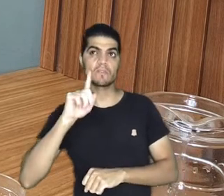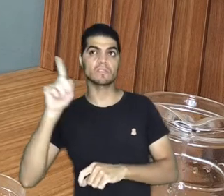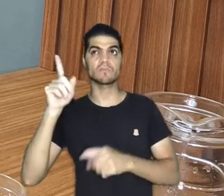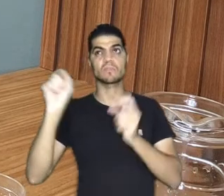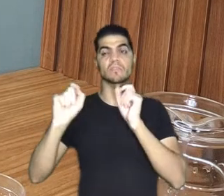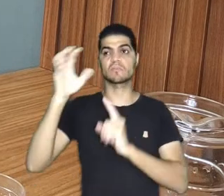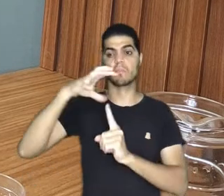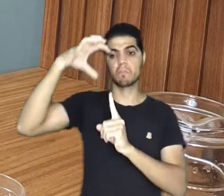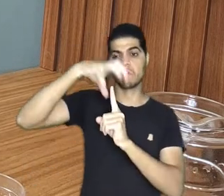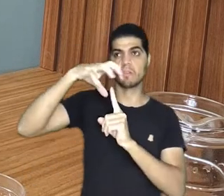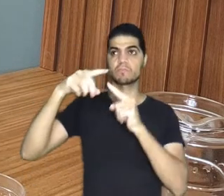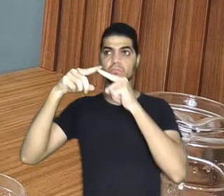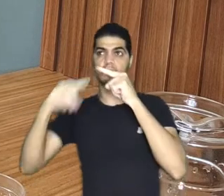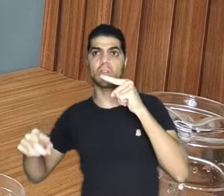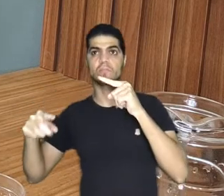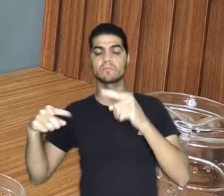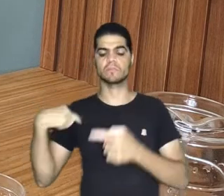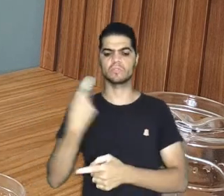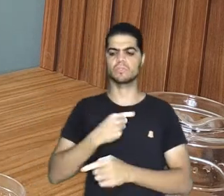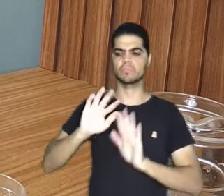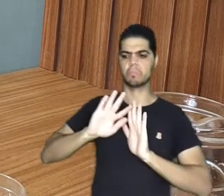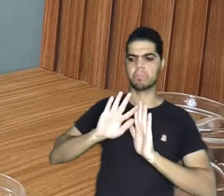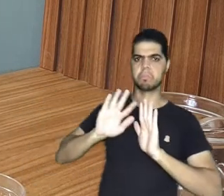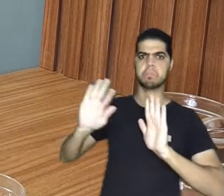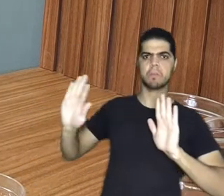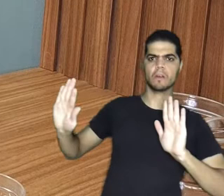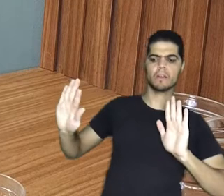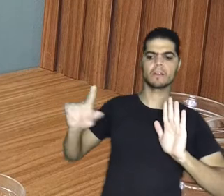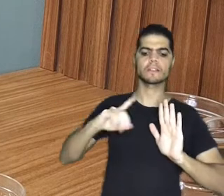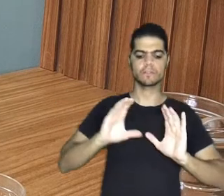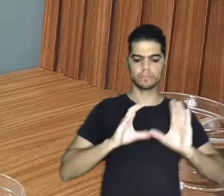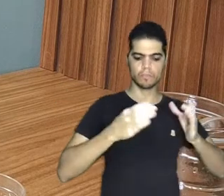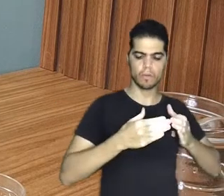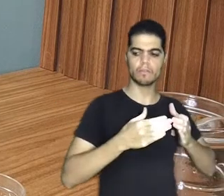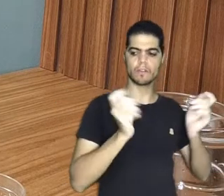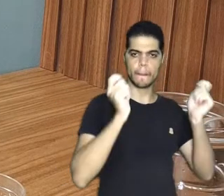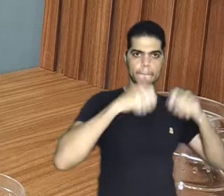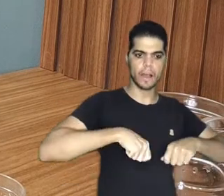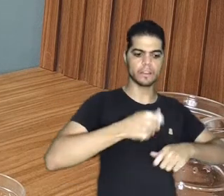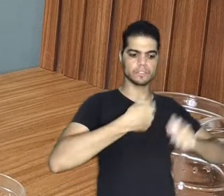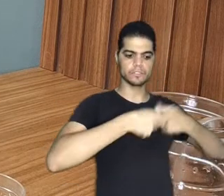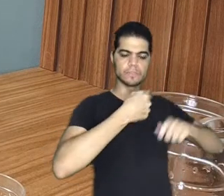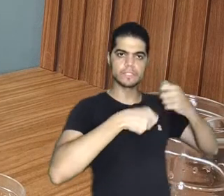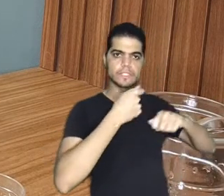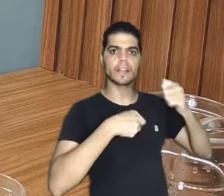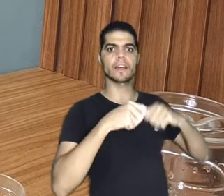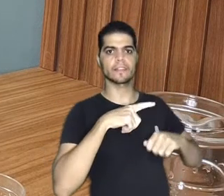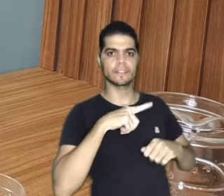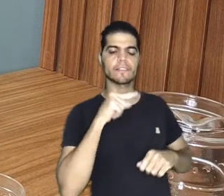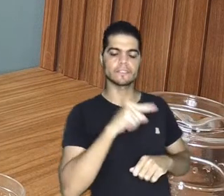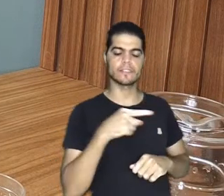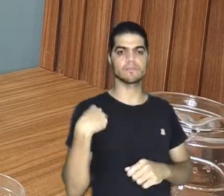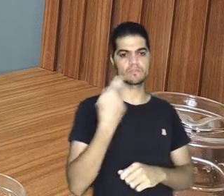colonial, a gente se distancia da metrópole, consegue autonomia administrativa. Por causa que a gente consegue